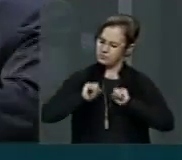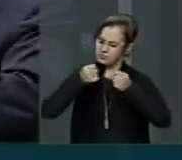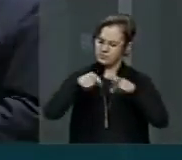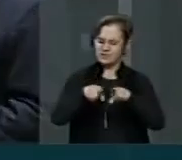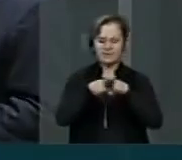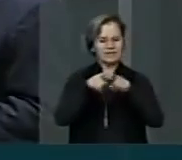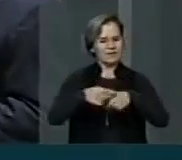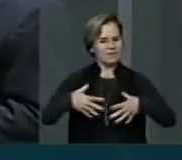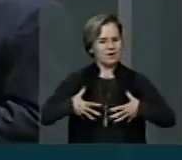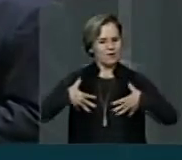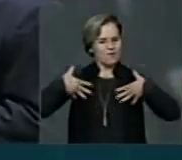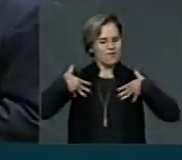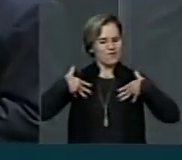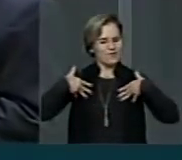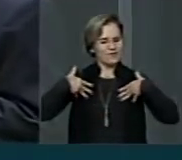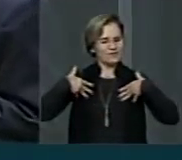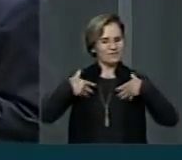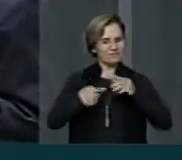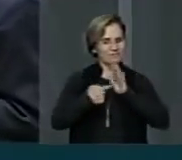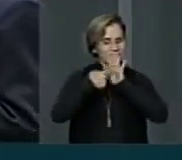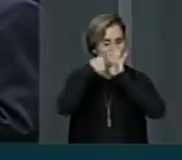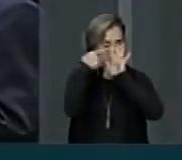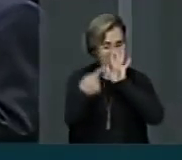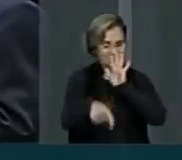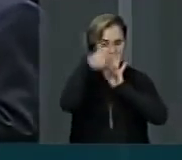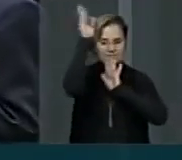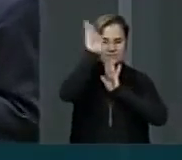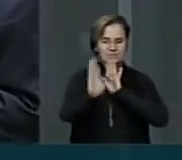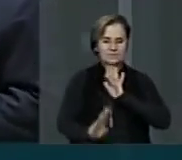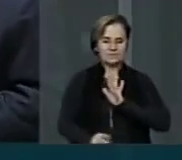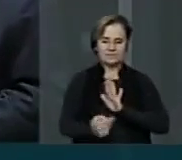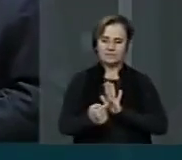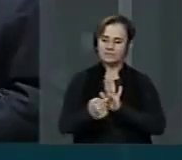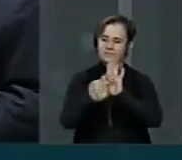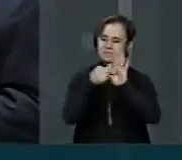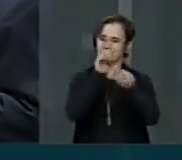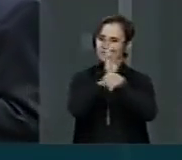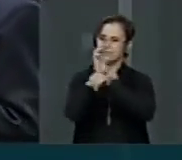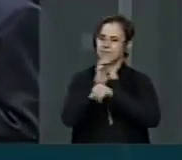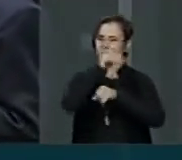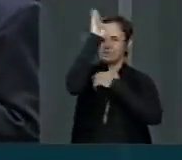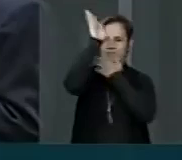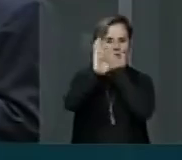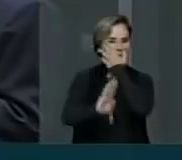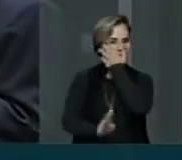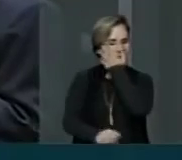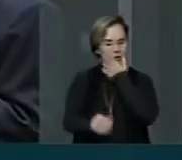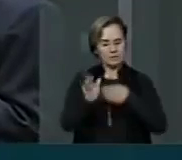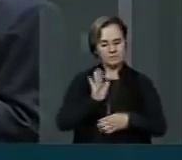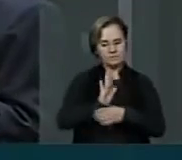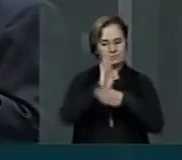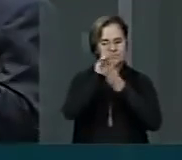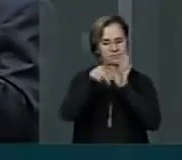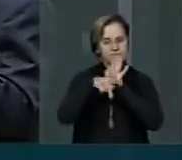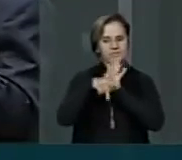orgulho de levantar esta bandeira no Brasil, de levantar a bandeira nos Estados Brasileiros, de levantar a bandeira no Maranhão.